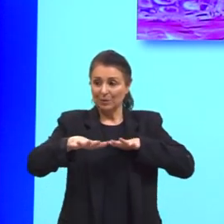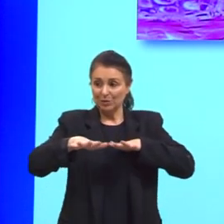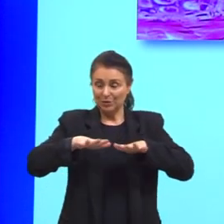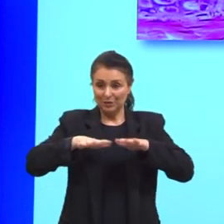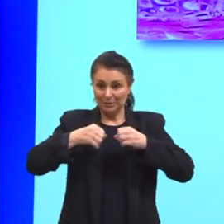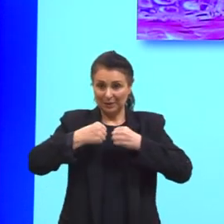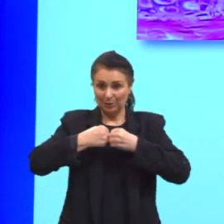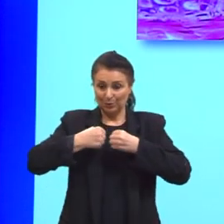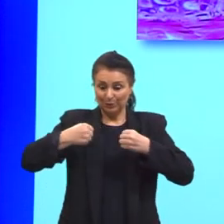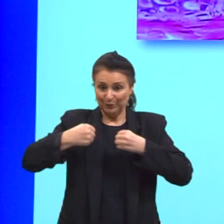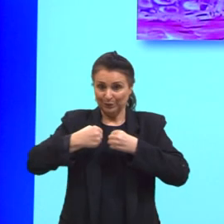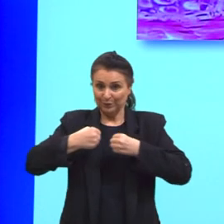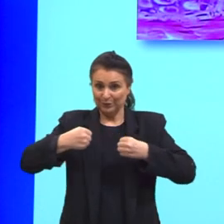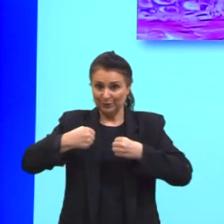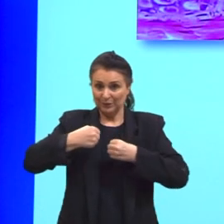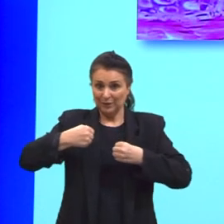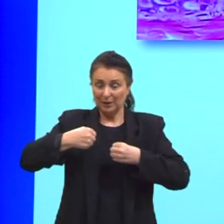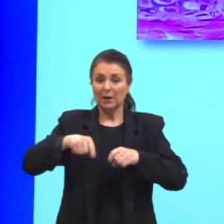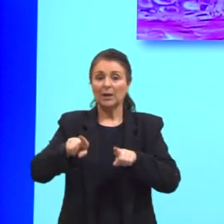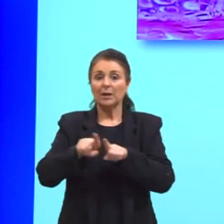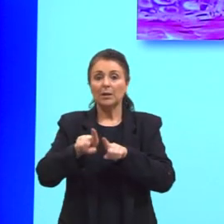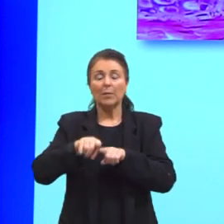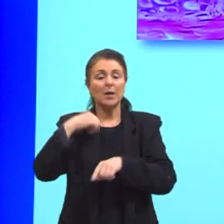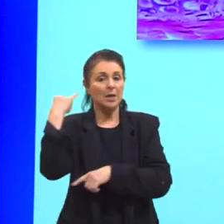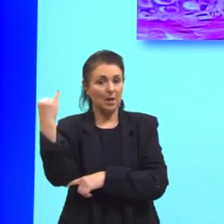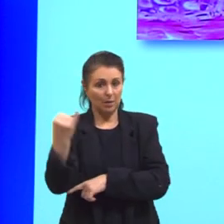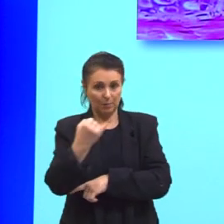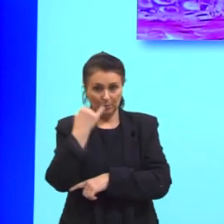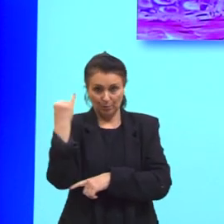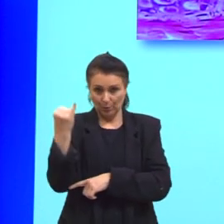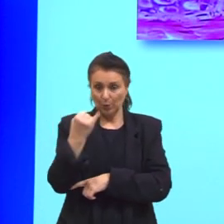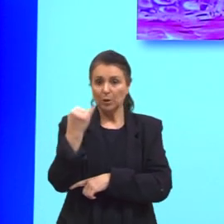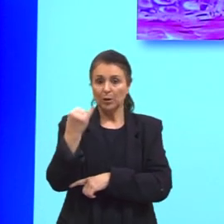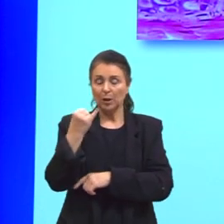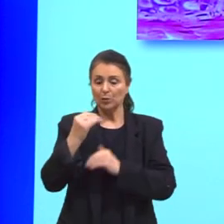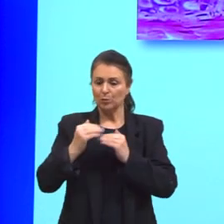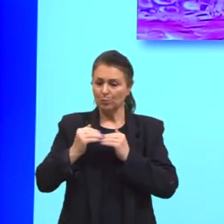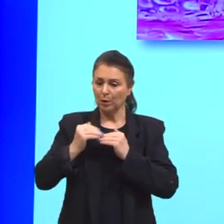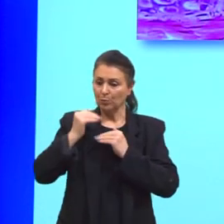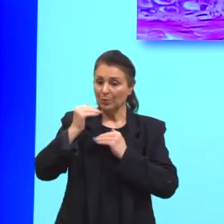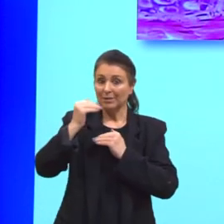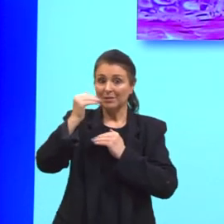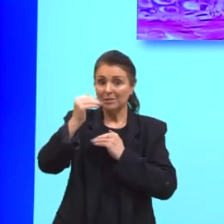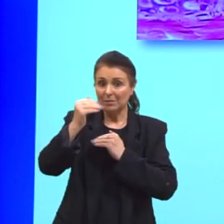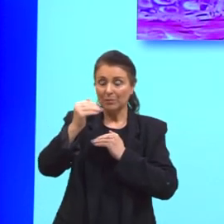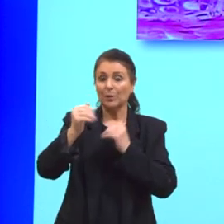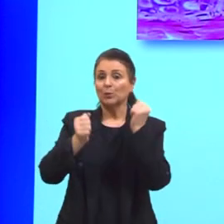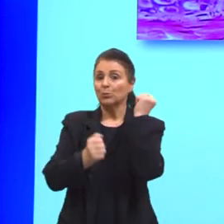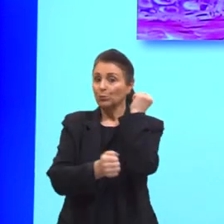E também ele vai ser essencial para a formação e o crescimento dos ossos.